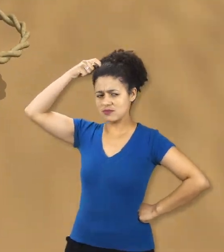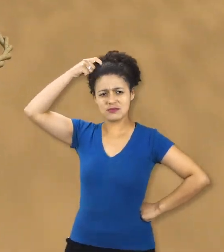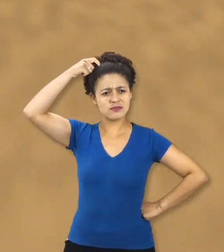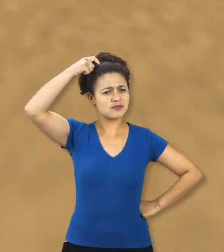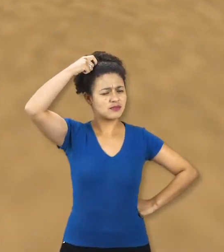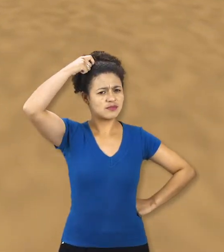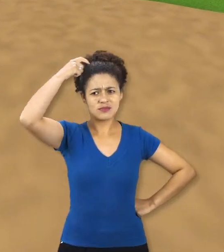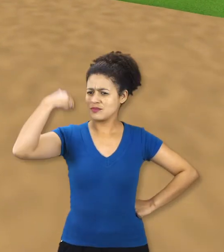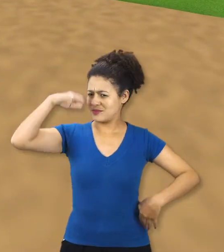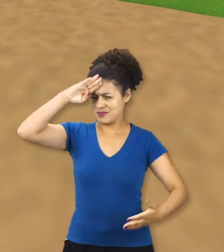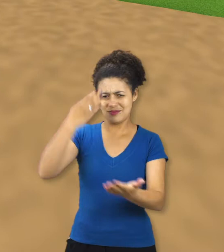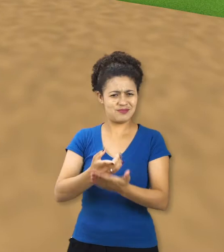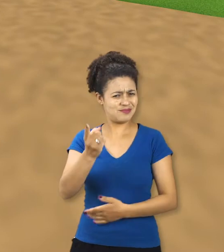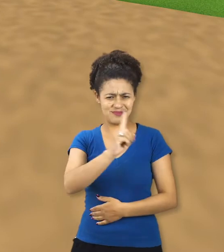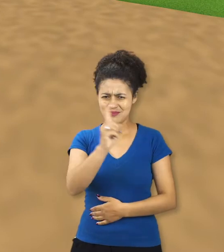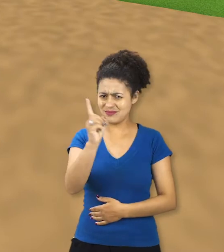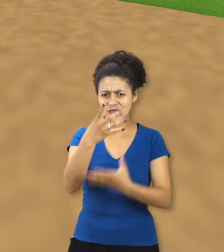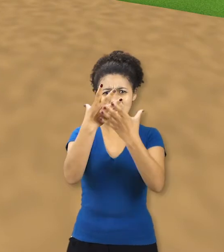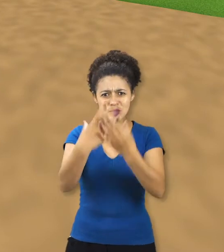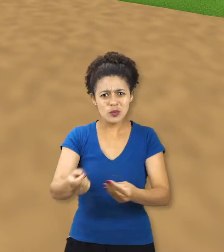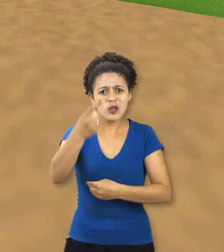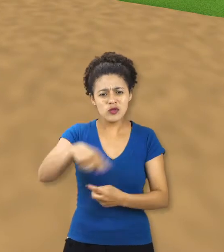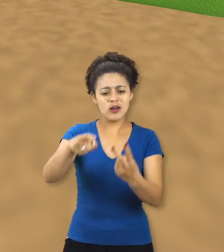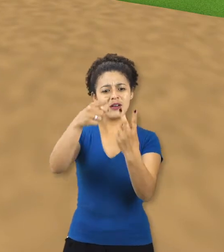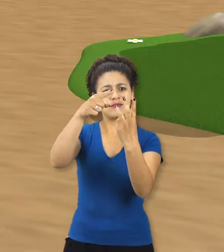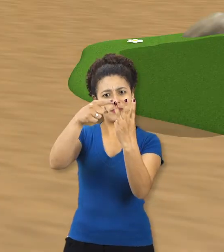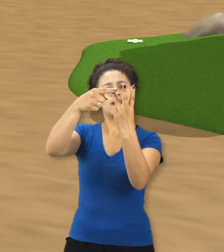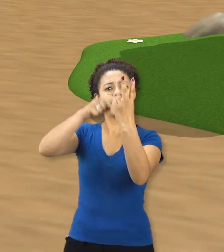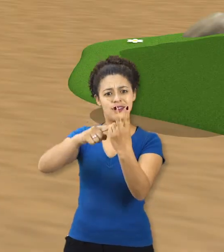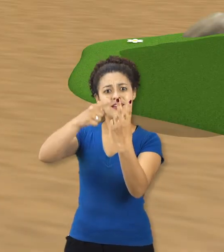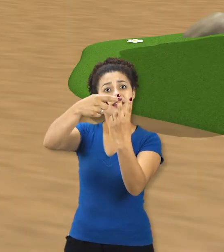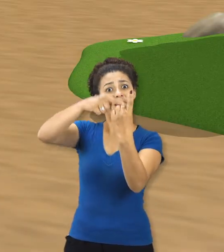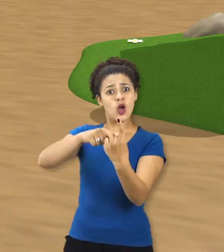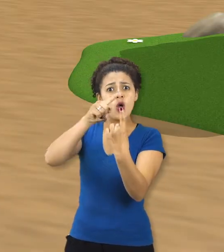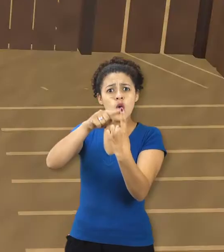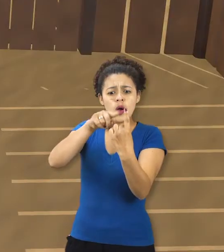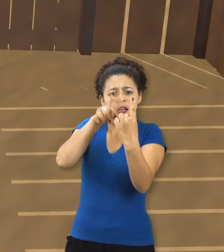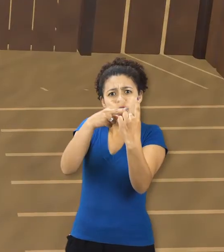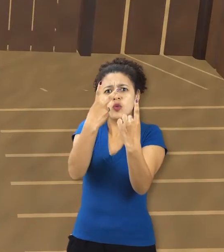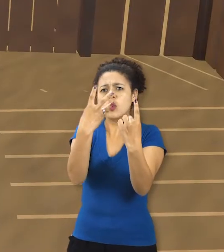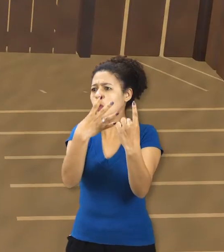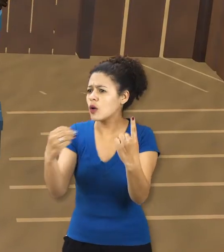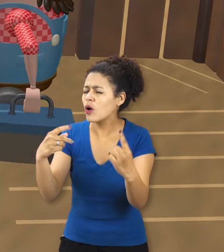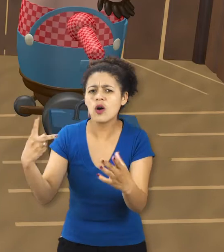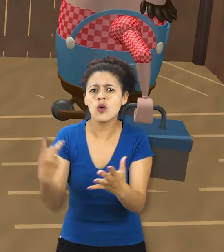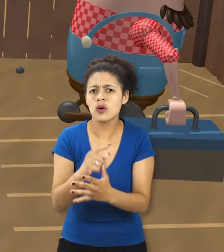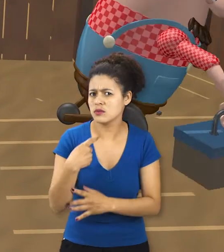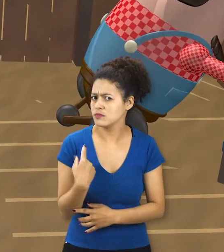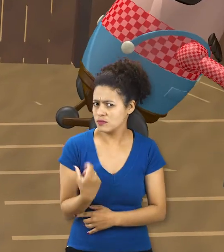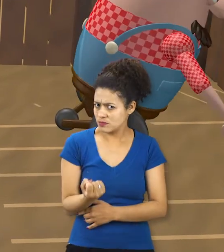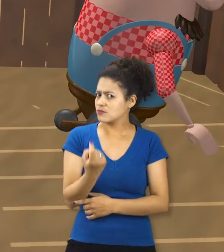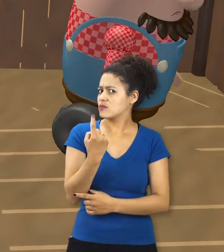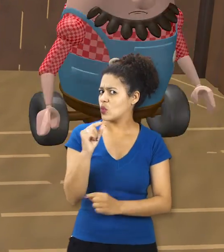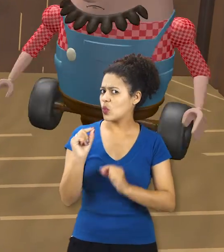Eu não acredito! Mais uma espiga sumiu, gente! Está acontecendo algo muito estranho por aqui?